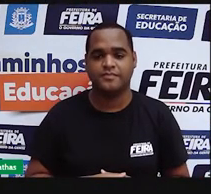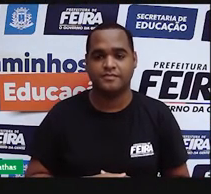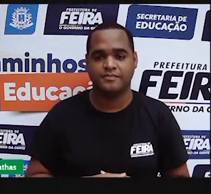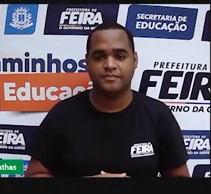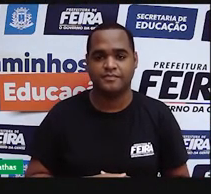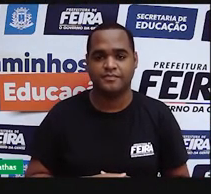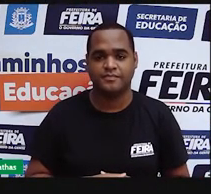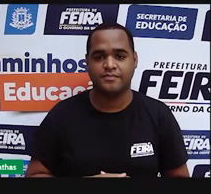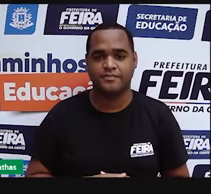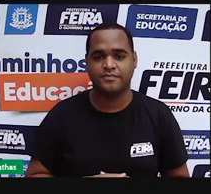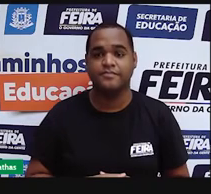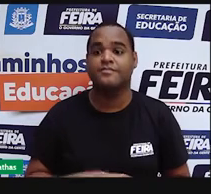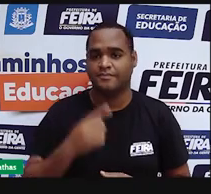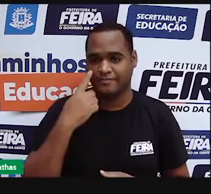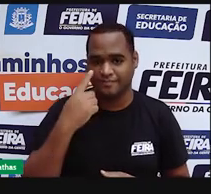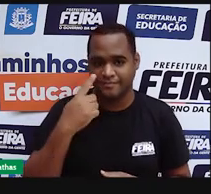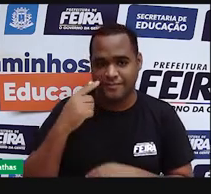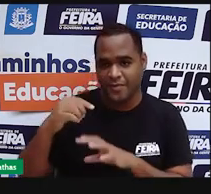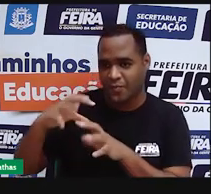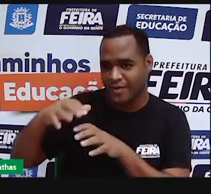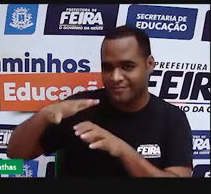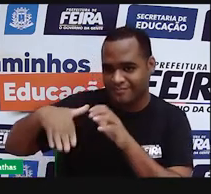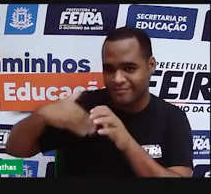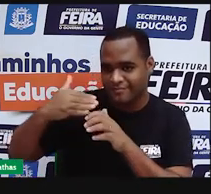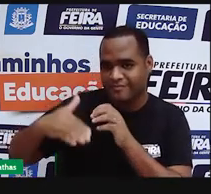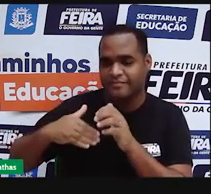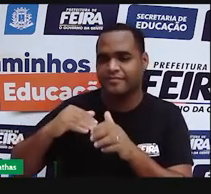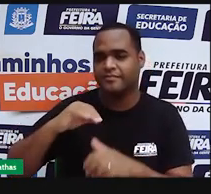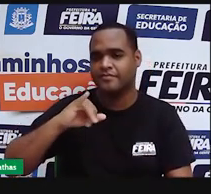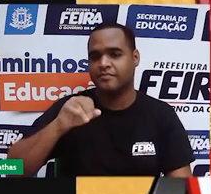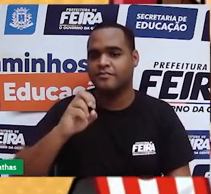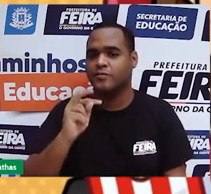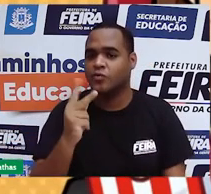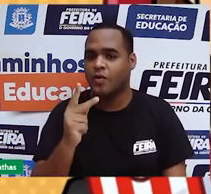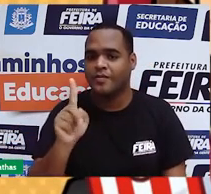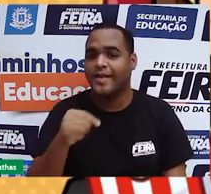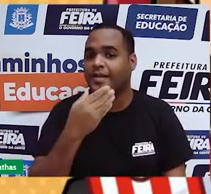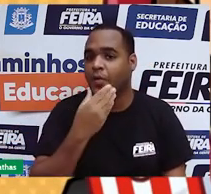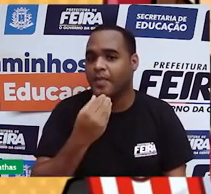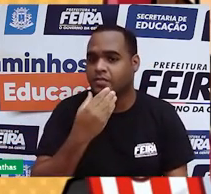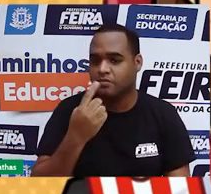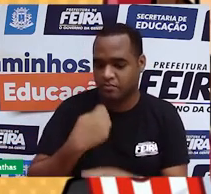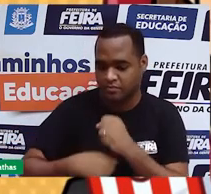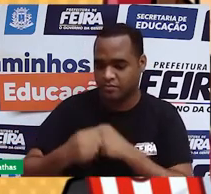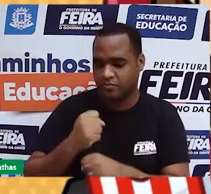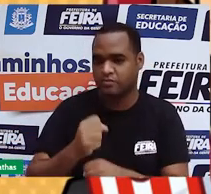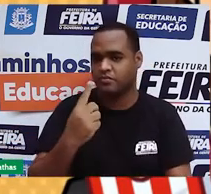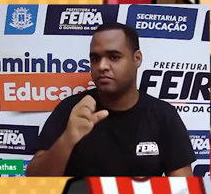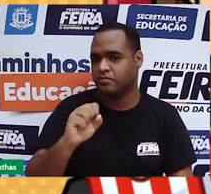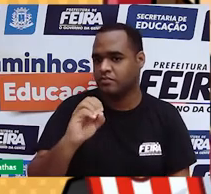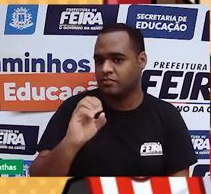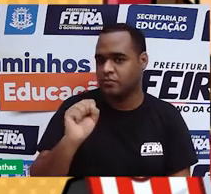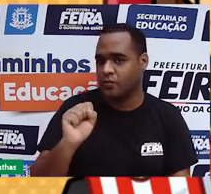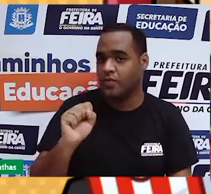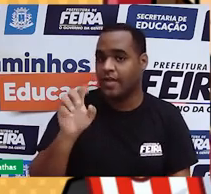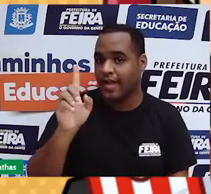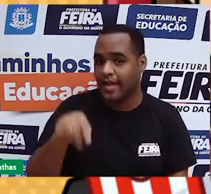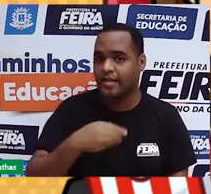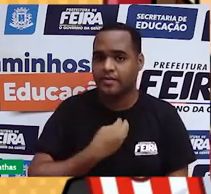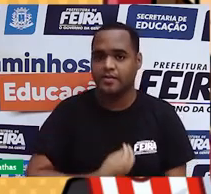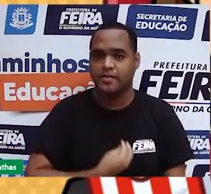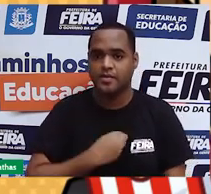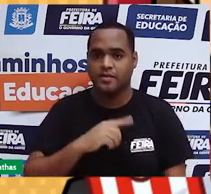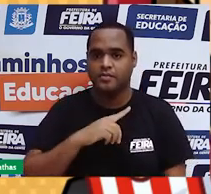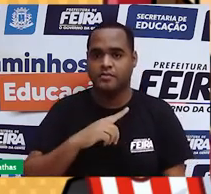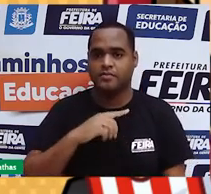O modelo atômico da bola de bilhar, elaborado por John Dalton em 1808, dizia que o átomo era uma simples bola maciça e